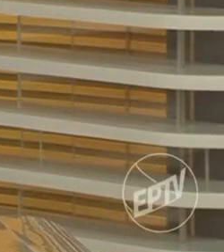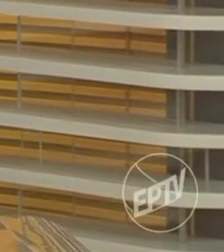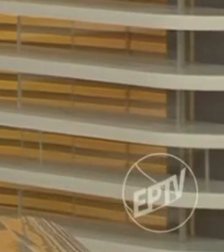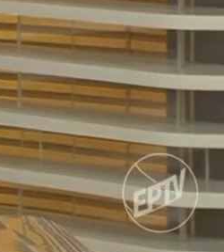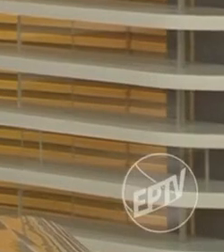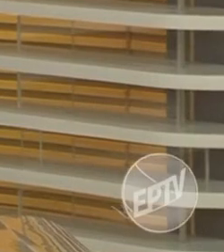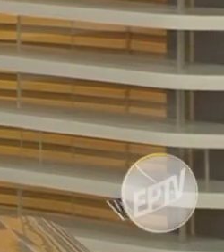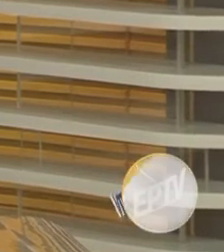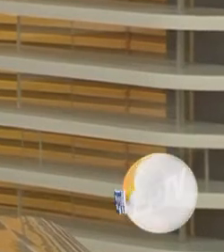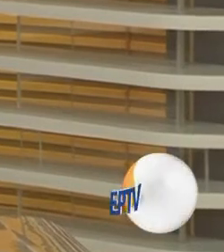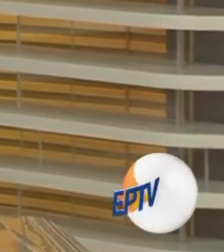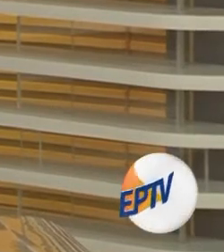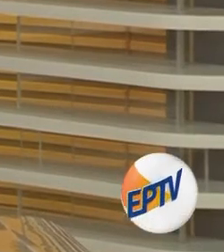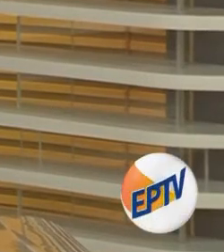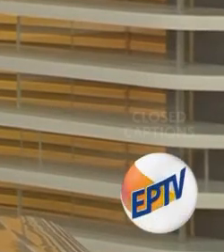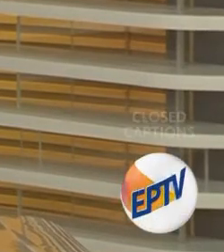Põe. Põe.